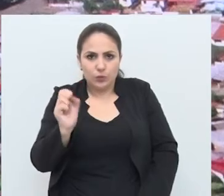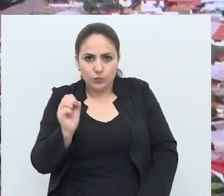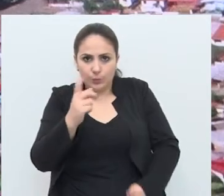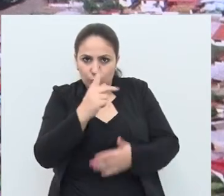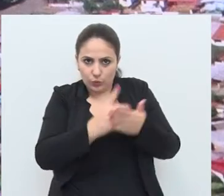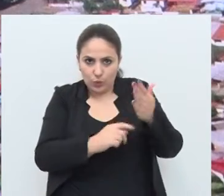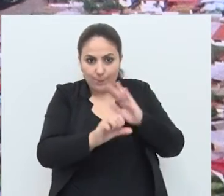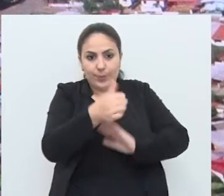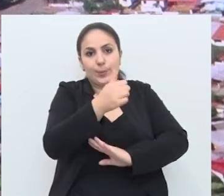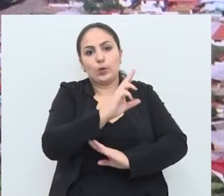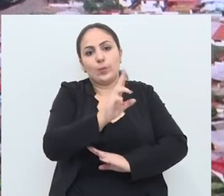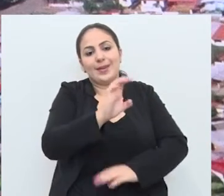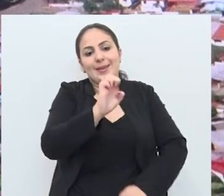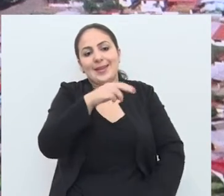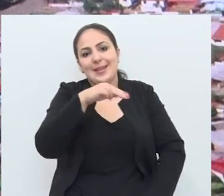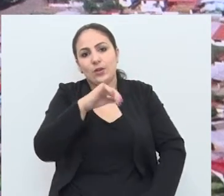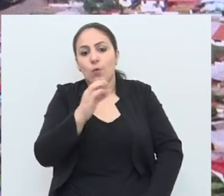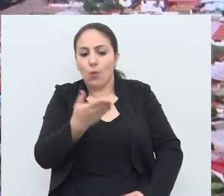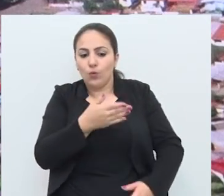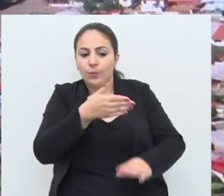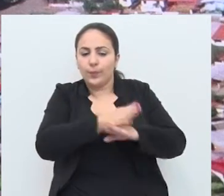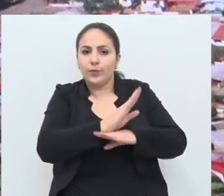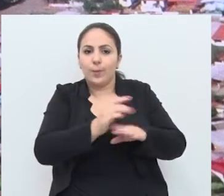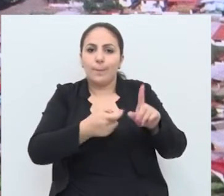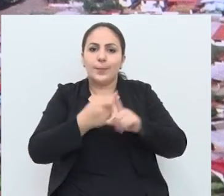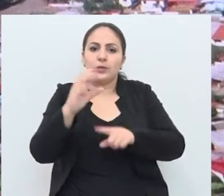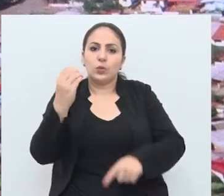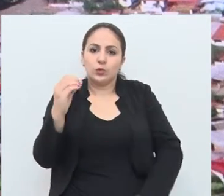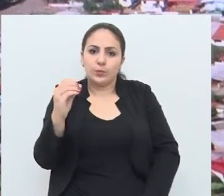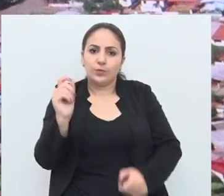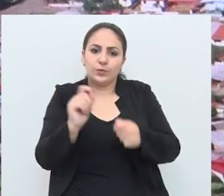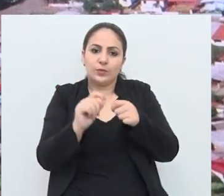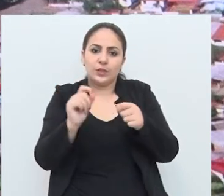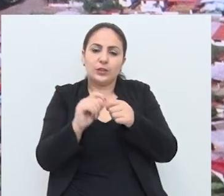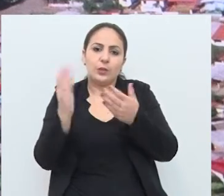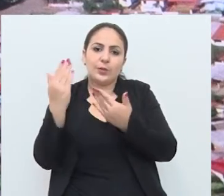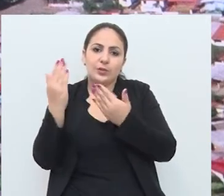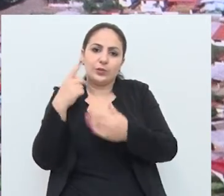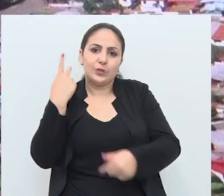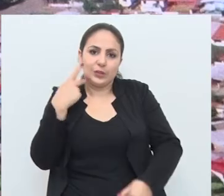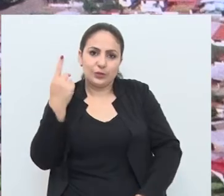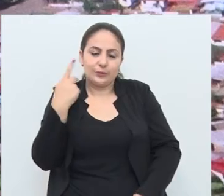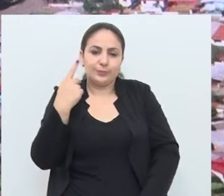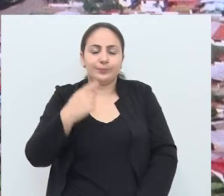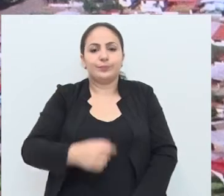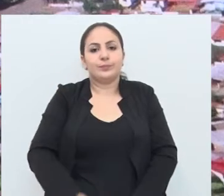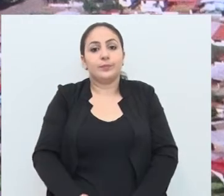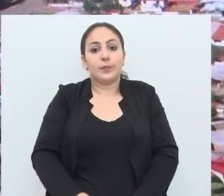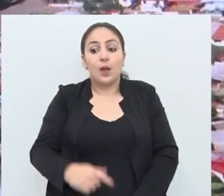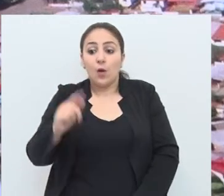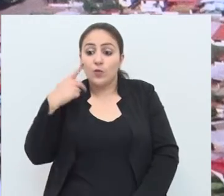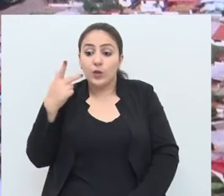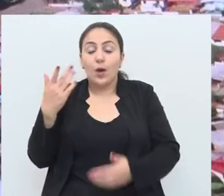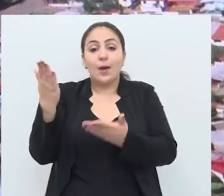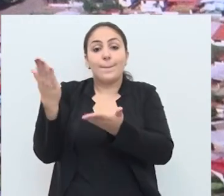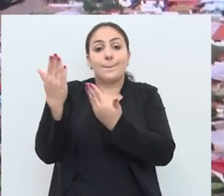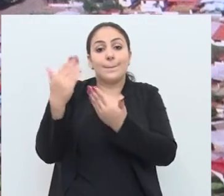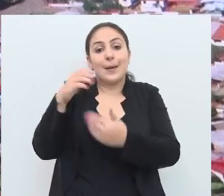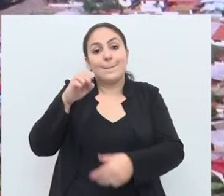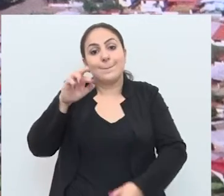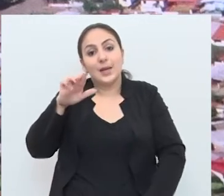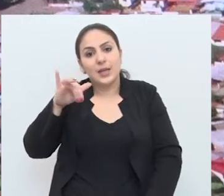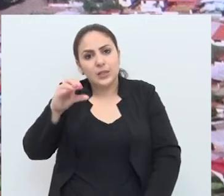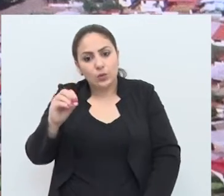o nome do vereador Eno, o que foi aprovado hoje e nesse mês de outubro vai estar feita a homenagem para o vereador. O vereador emérito é